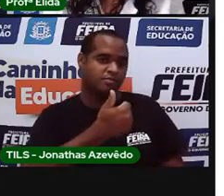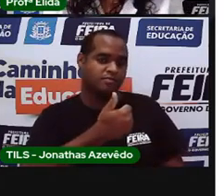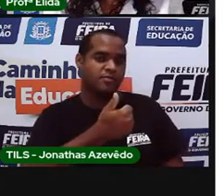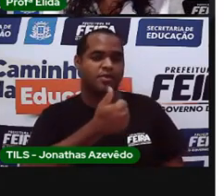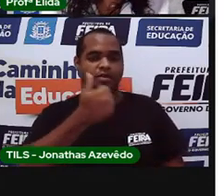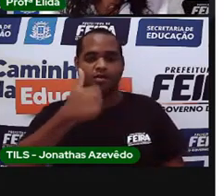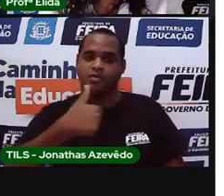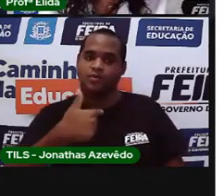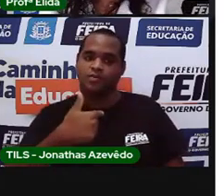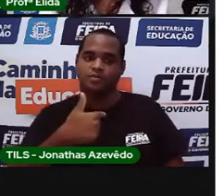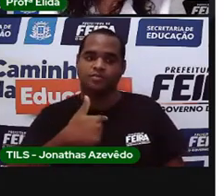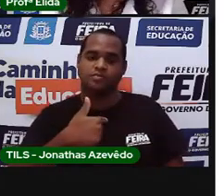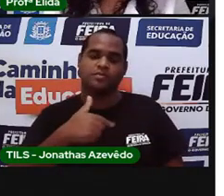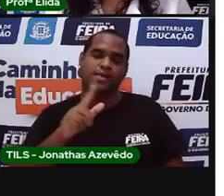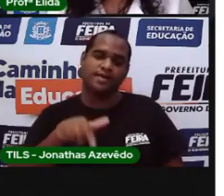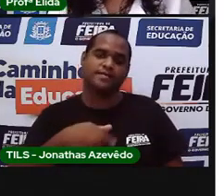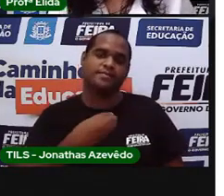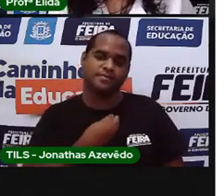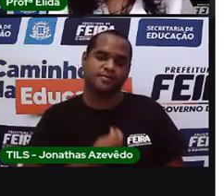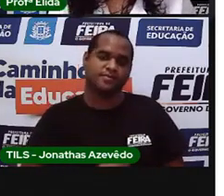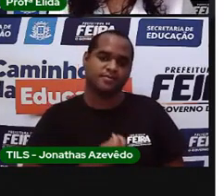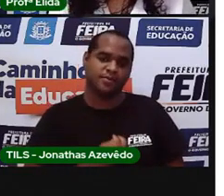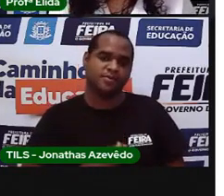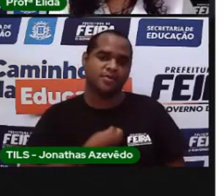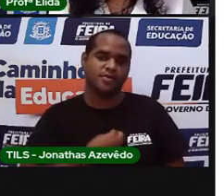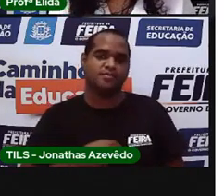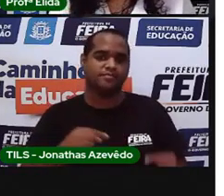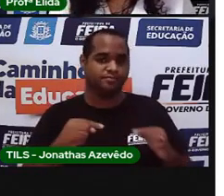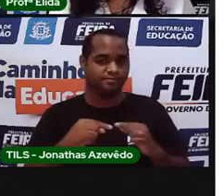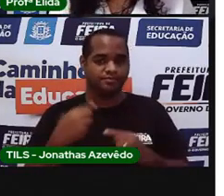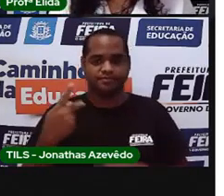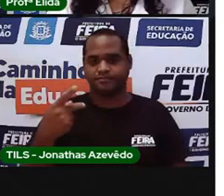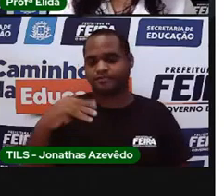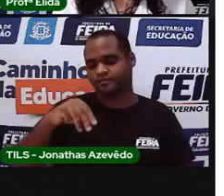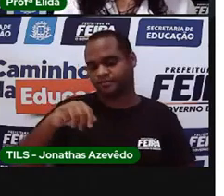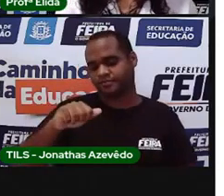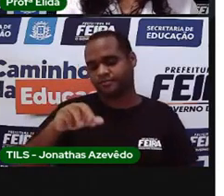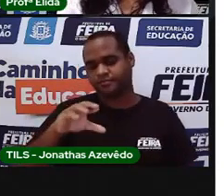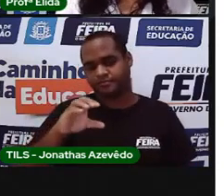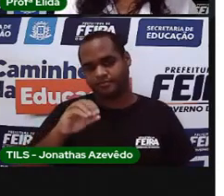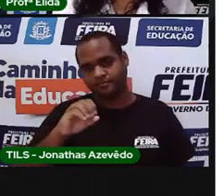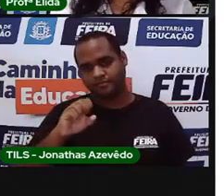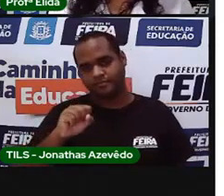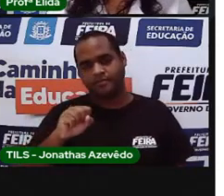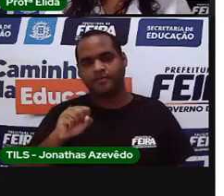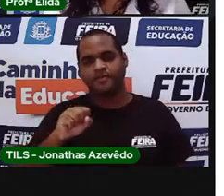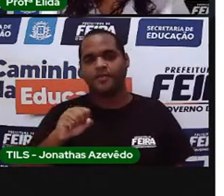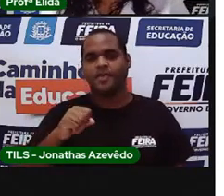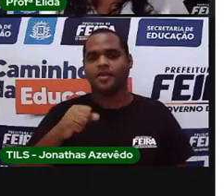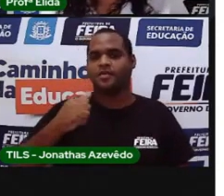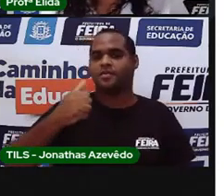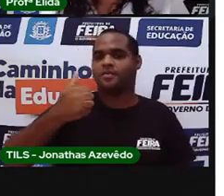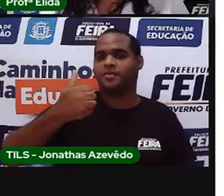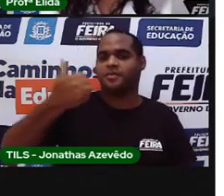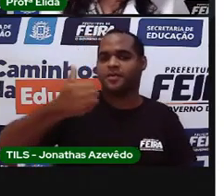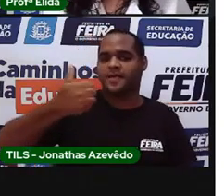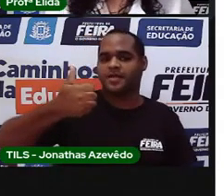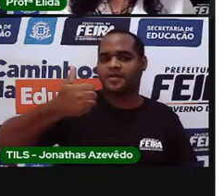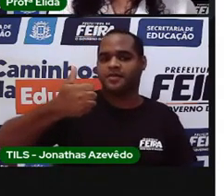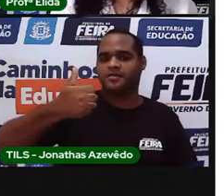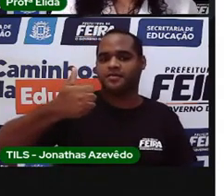menino da fila que a professora organizou. Depois do primeiro,